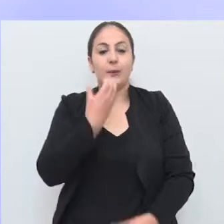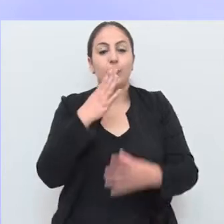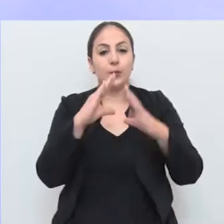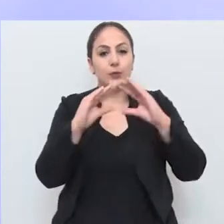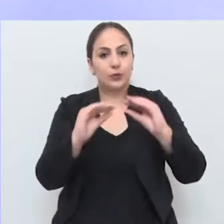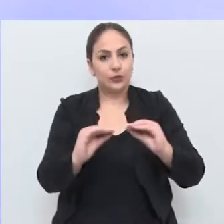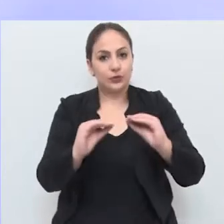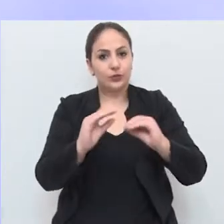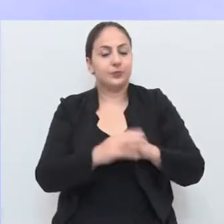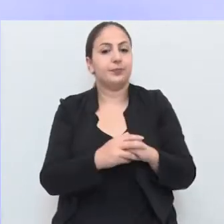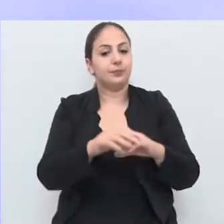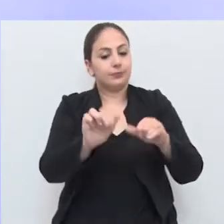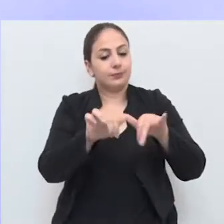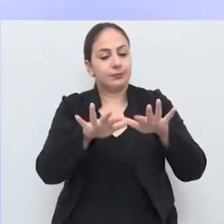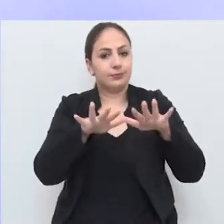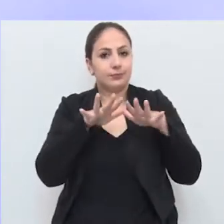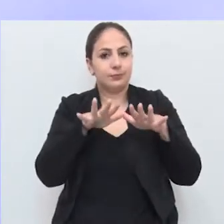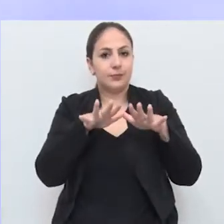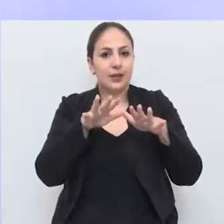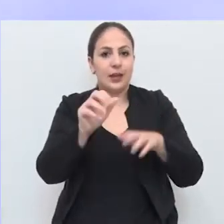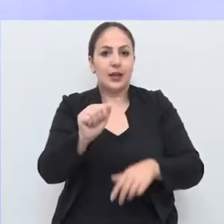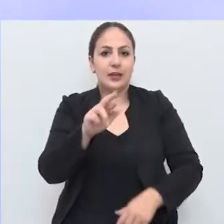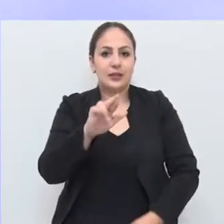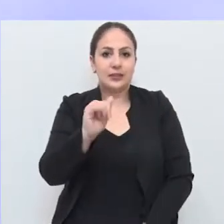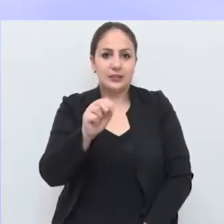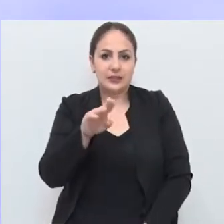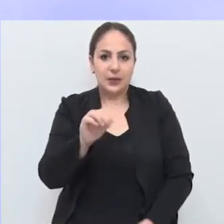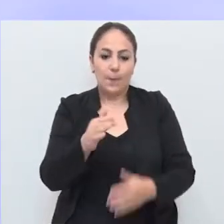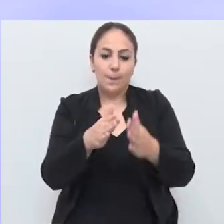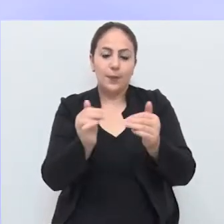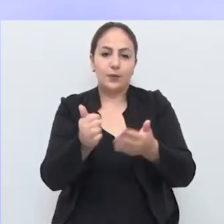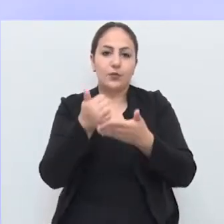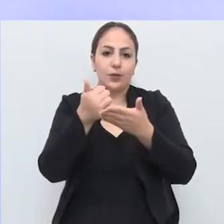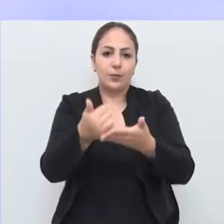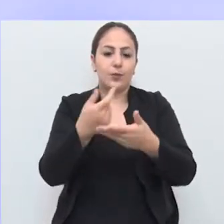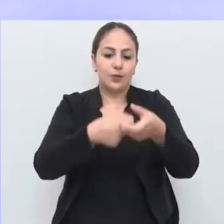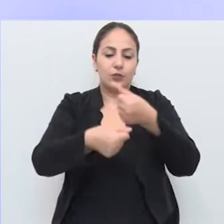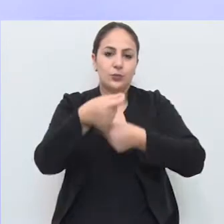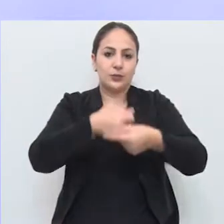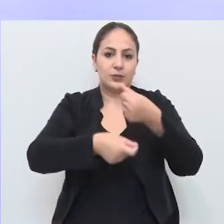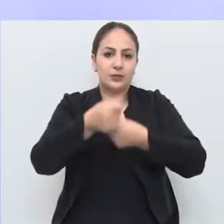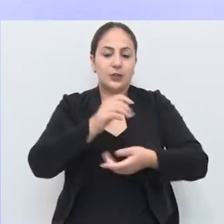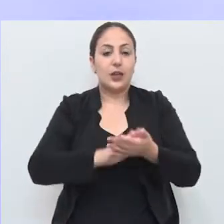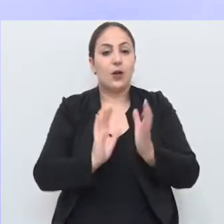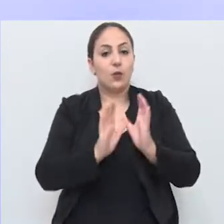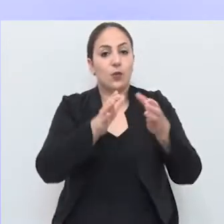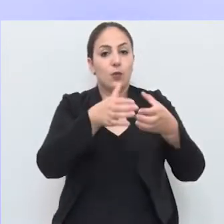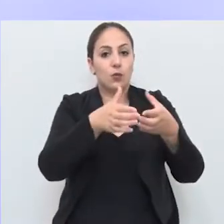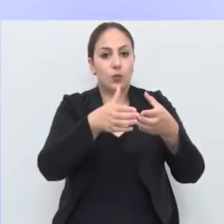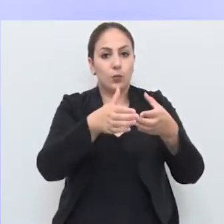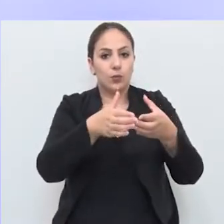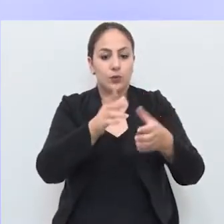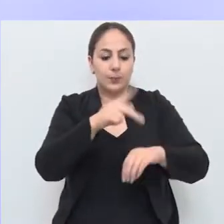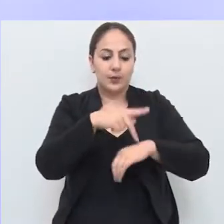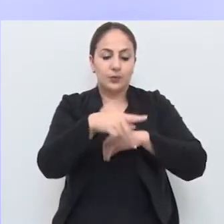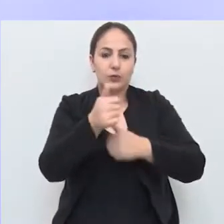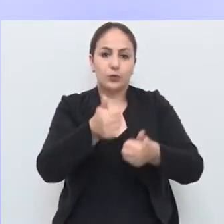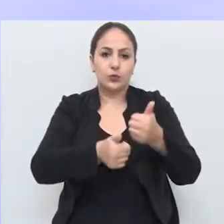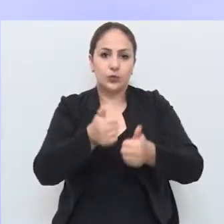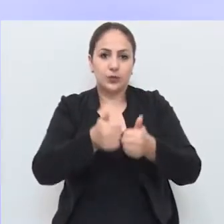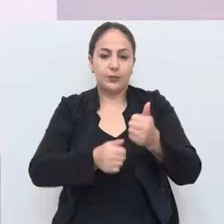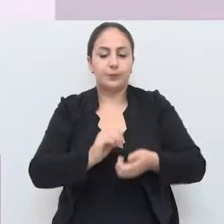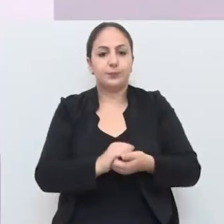Boa noite. Em grande expediente, Aristeu Dallalana pede apoio da administração à equipe do Passo Fundo